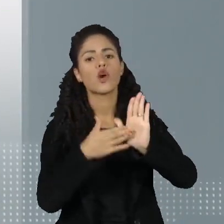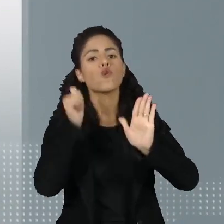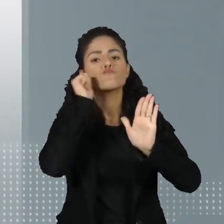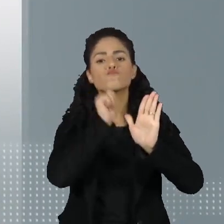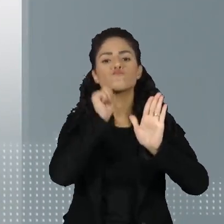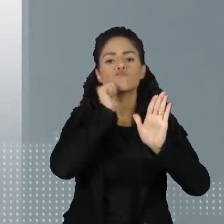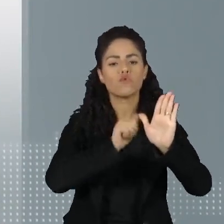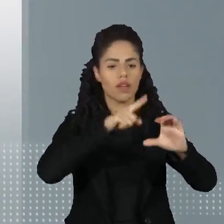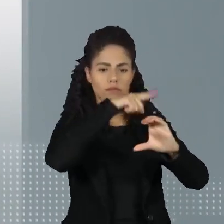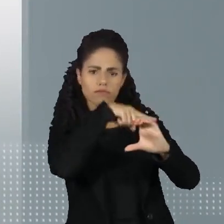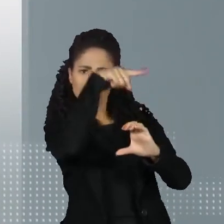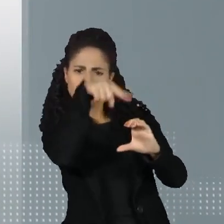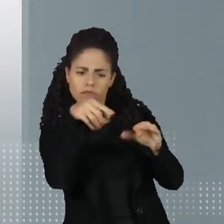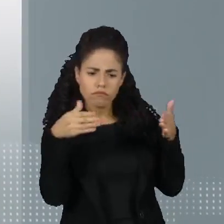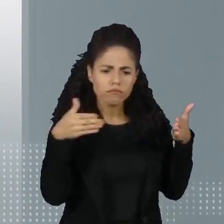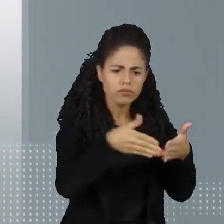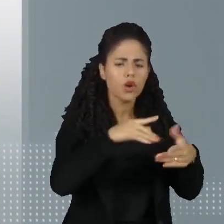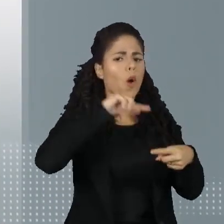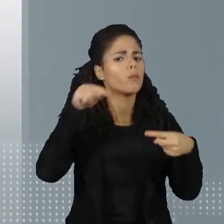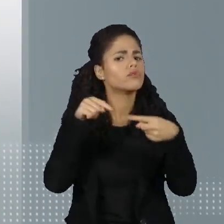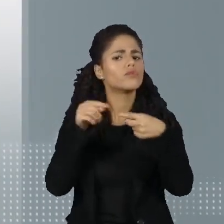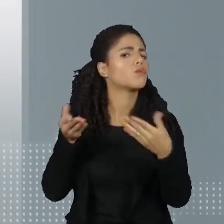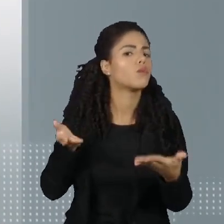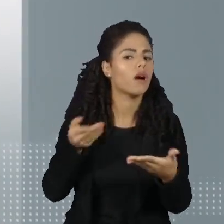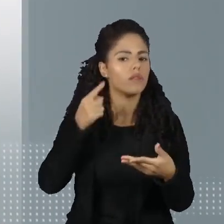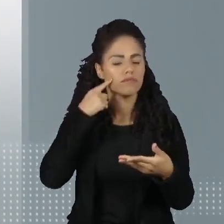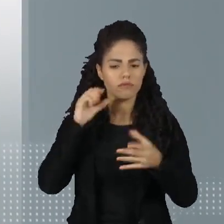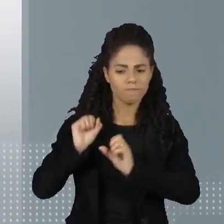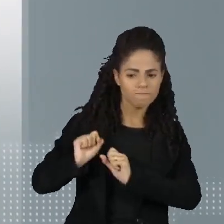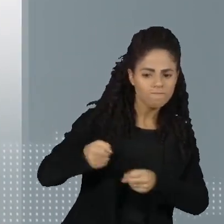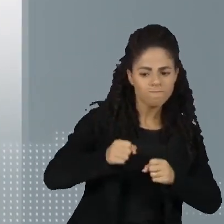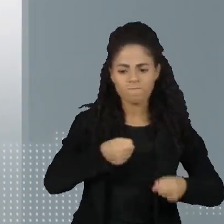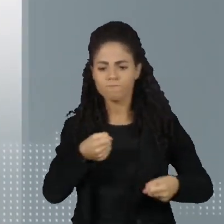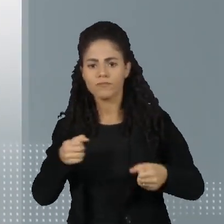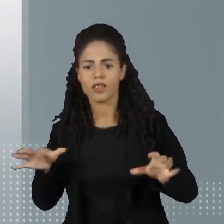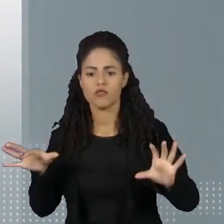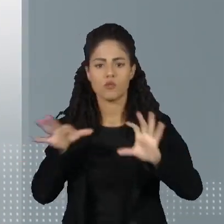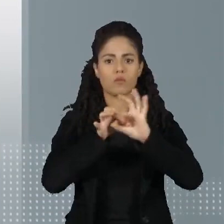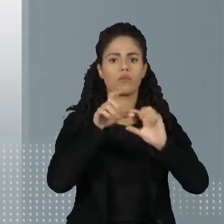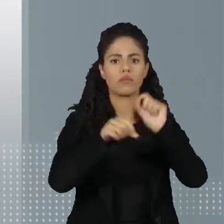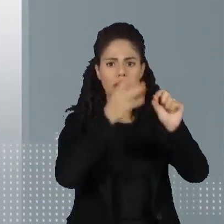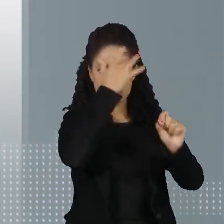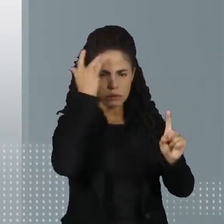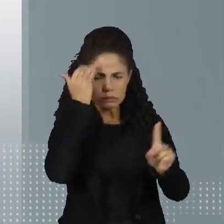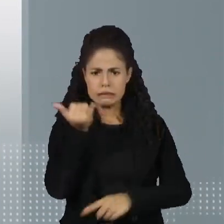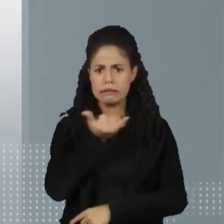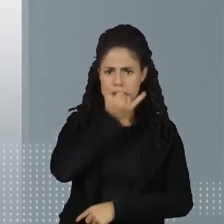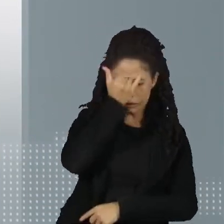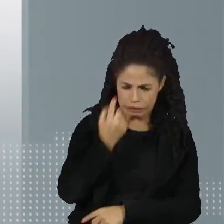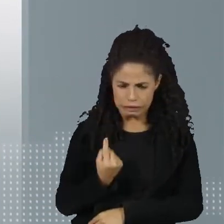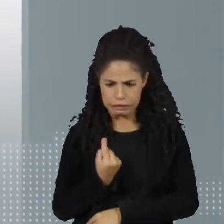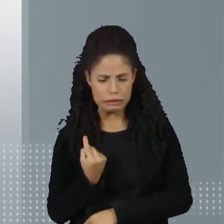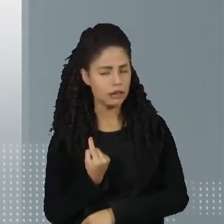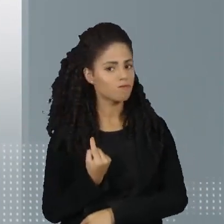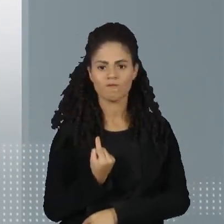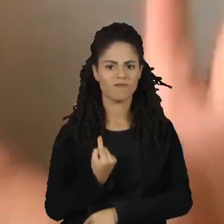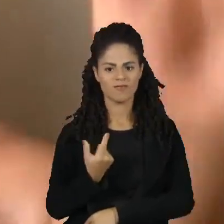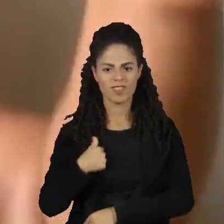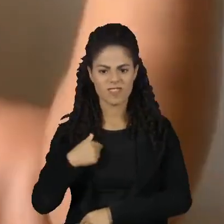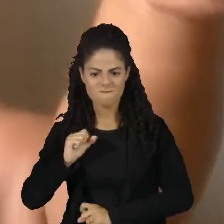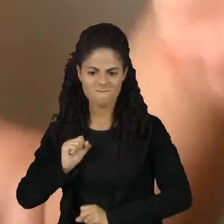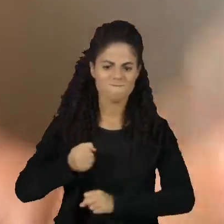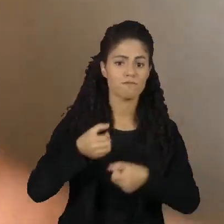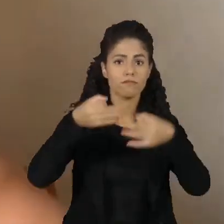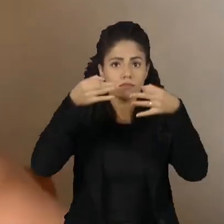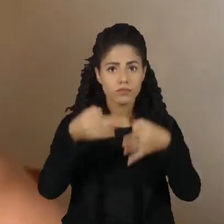Cientistas. O objetivo é unir forças para que as vítimas não se sintam sozinhas e consigam reagir.